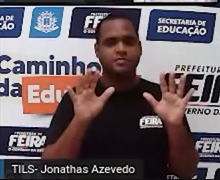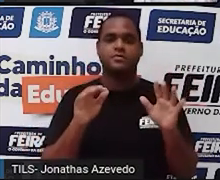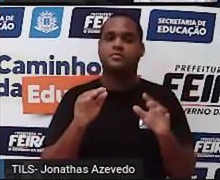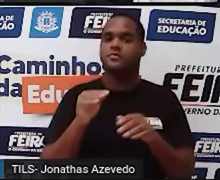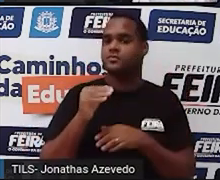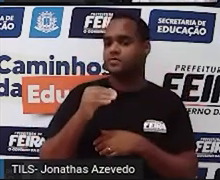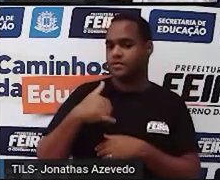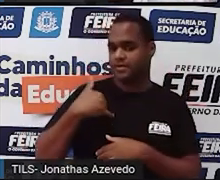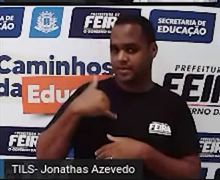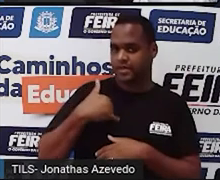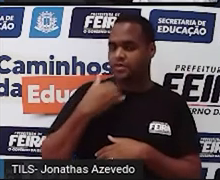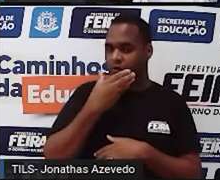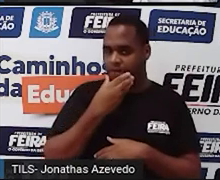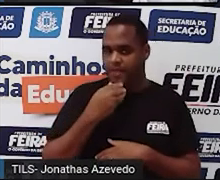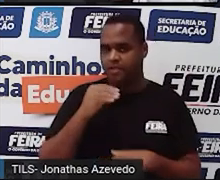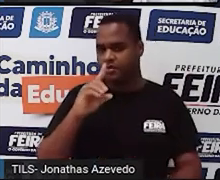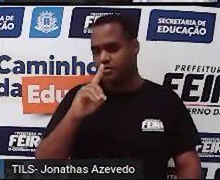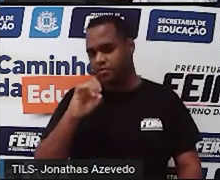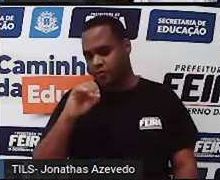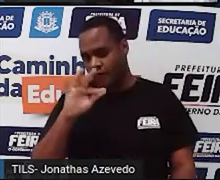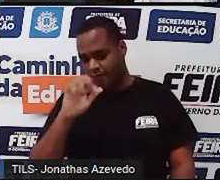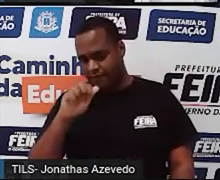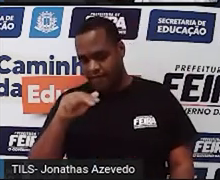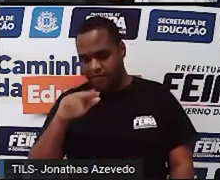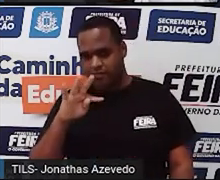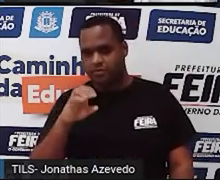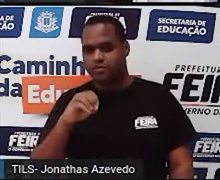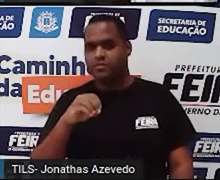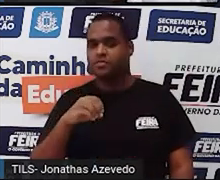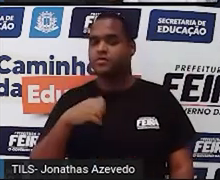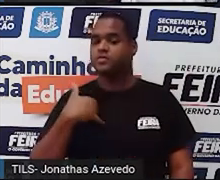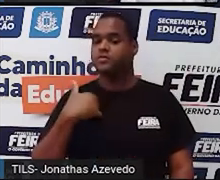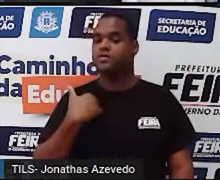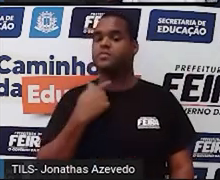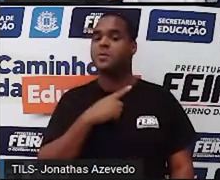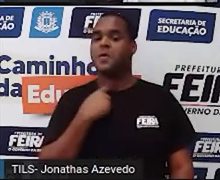com quantos anos morreu Diofanto de Alexandria?